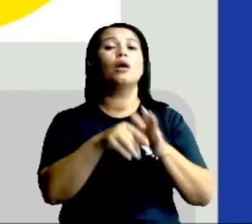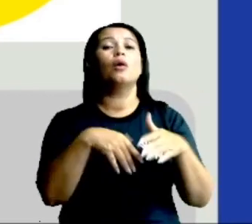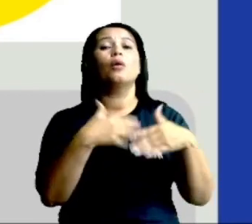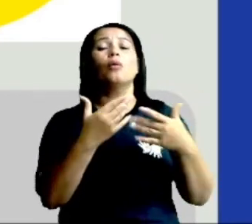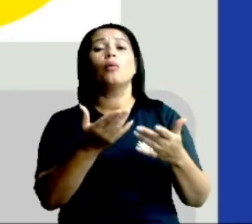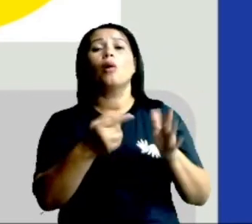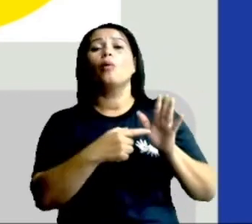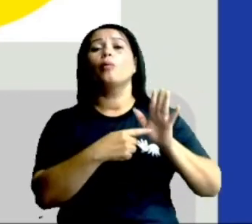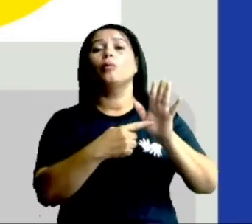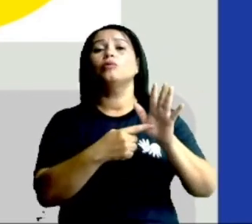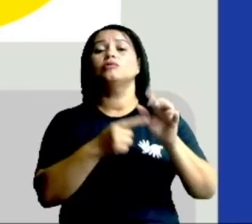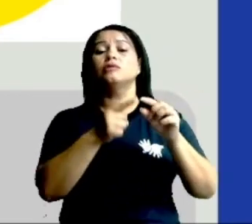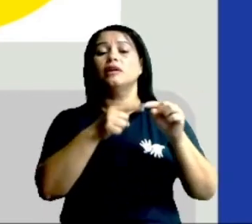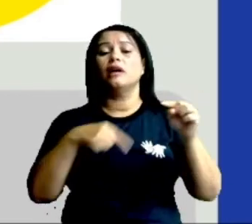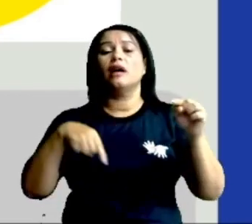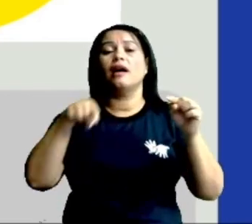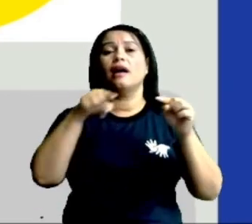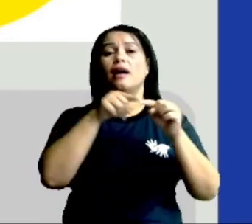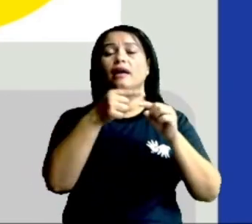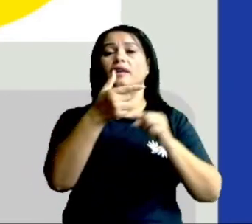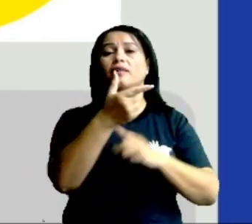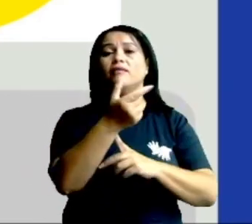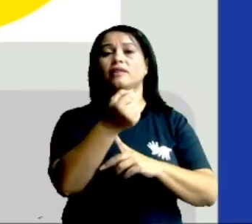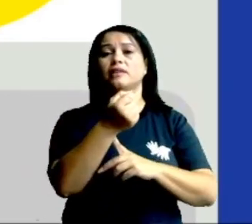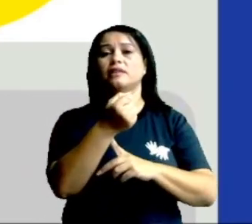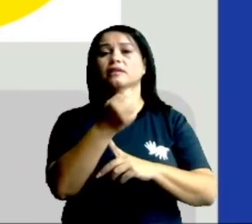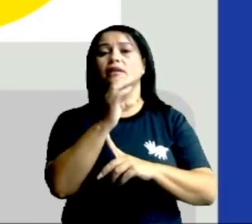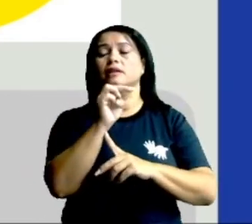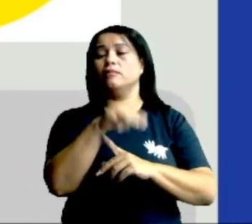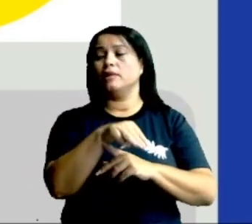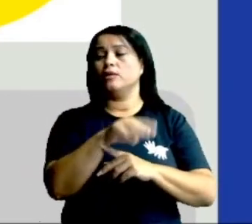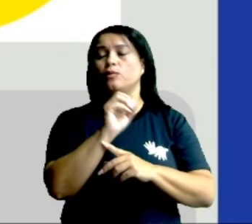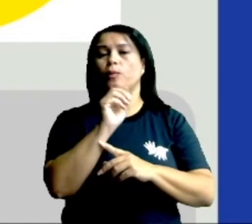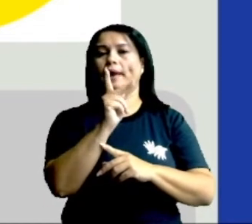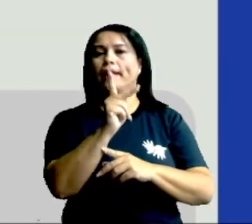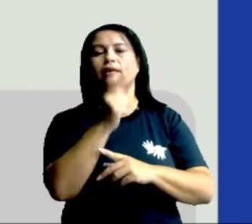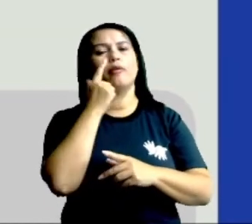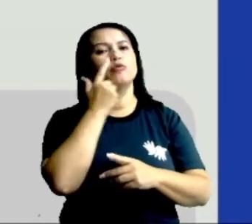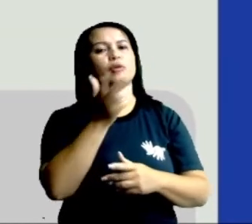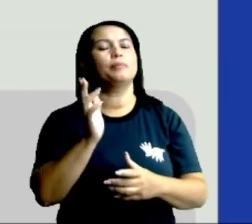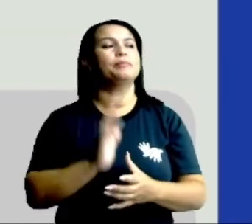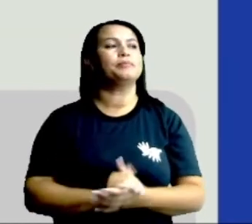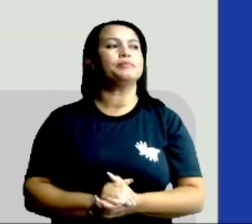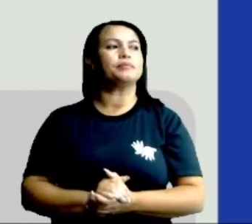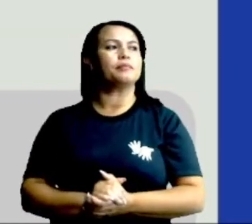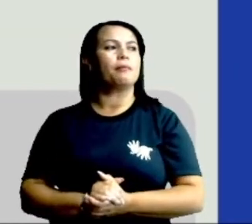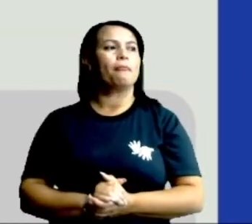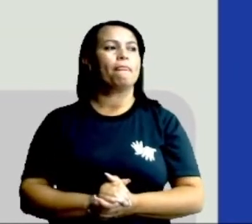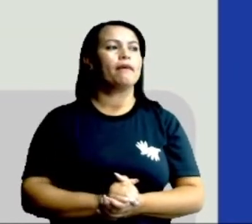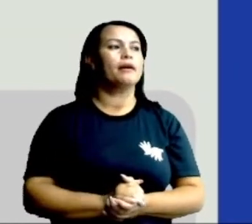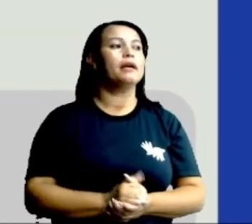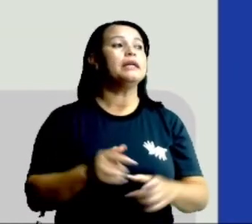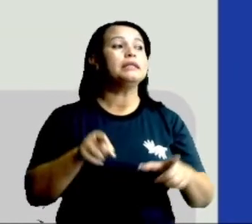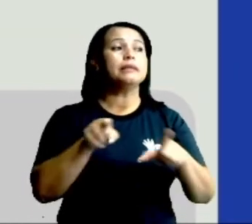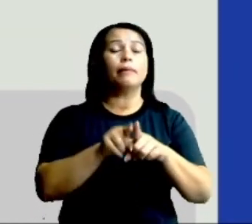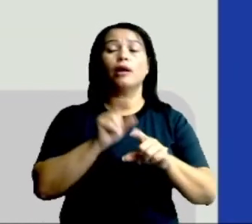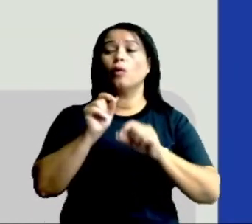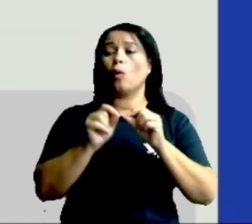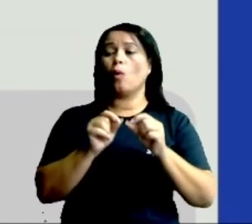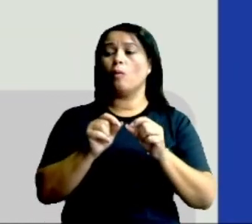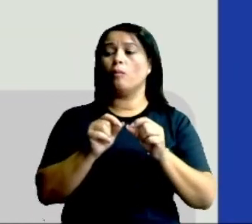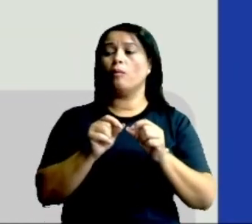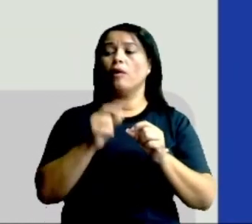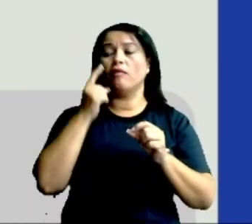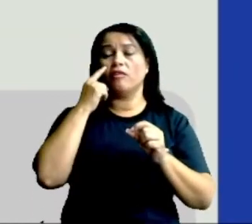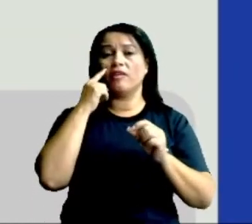área de um círculo de raio medindo 20 centímetros. Tá ok? Então vamos lá. Isso eu só vou pegar